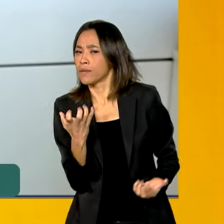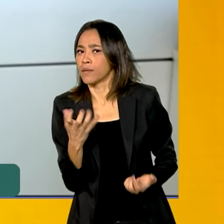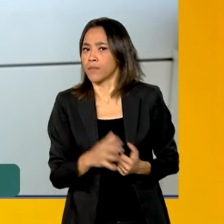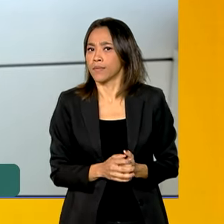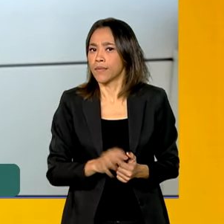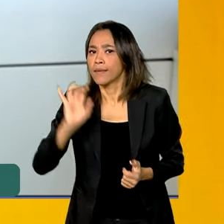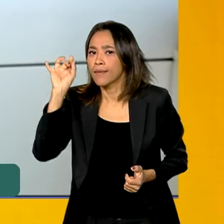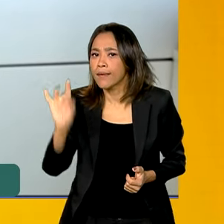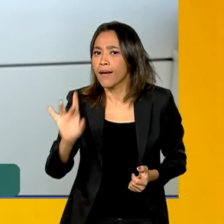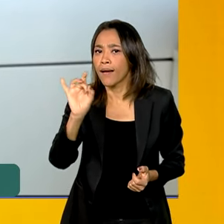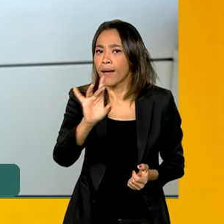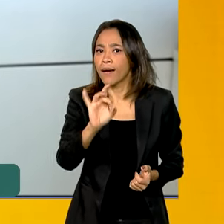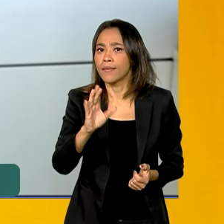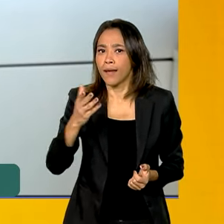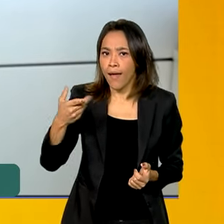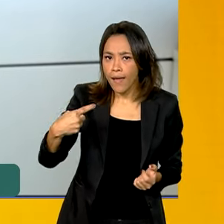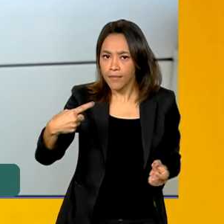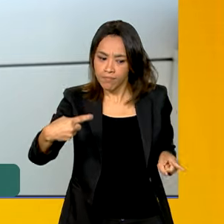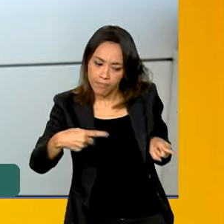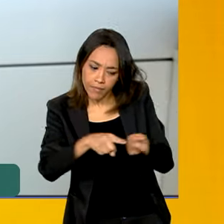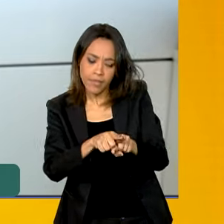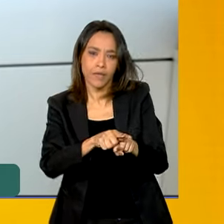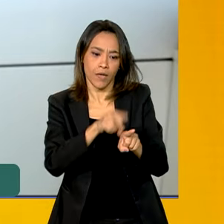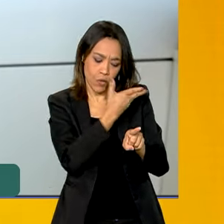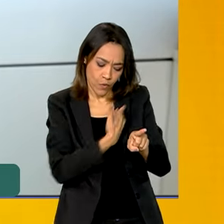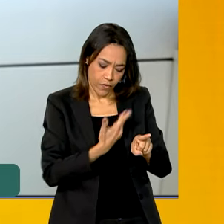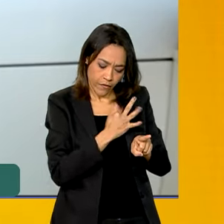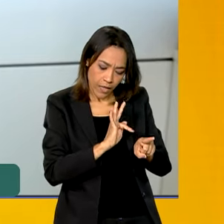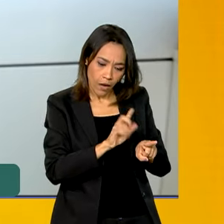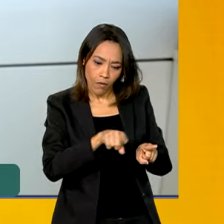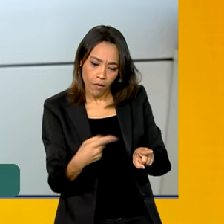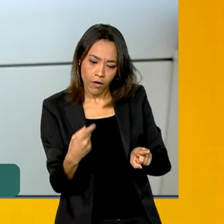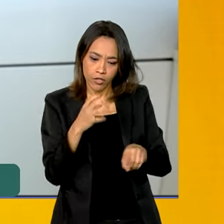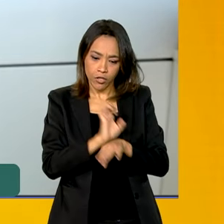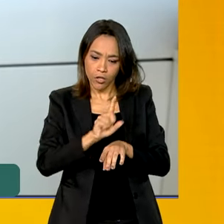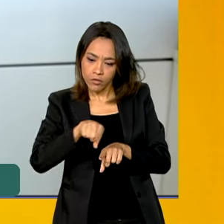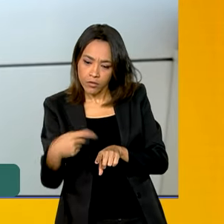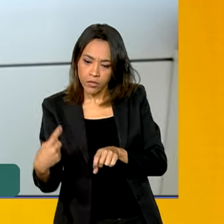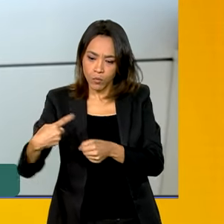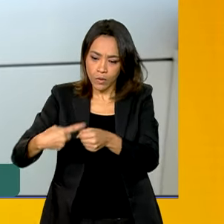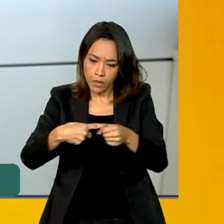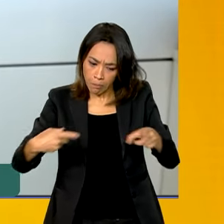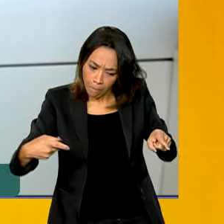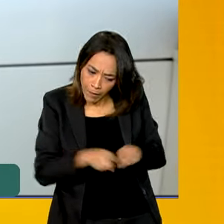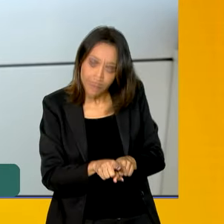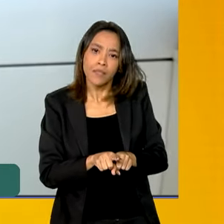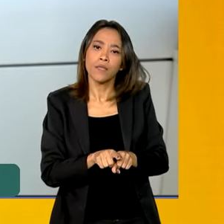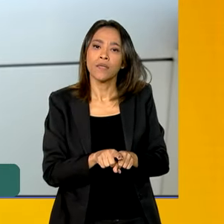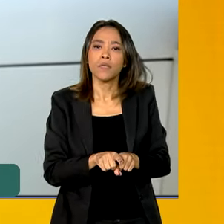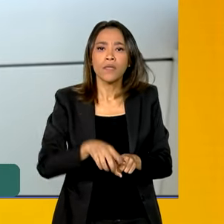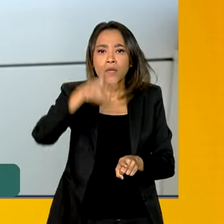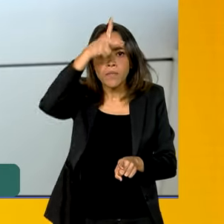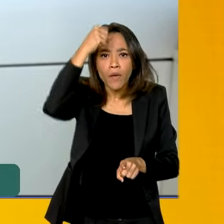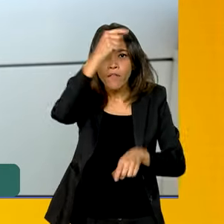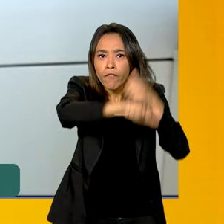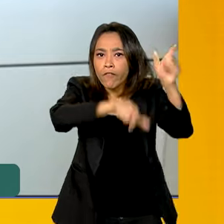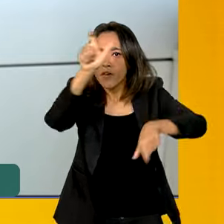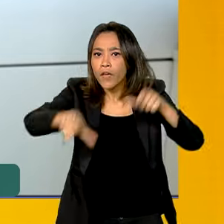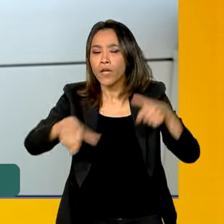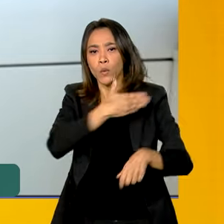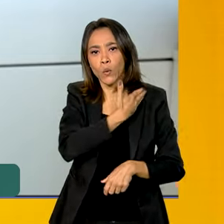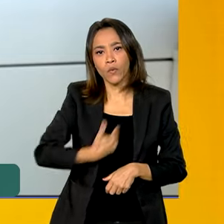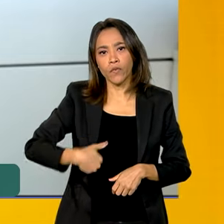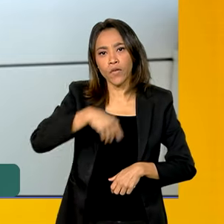Que cada vez mais essa parceria entre governo federal, estados e municípios, que os prefeitos, prefeitas, governadores e